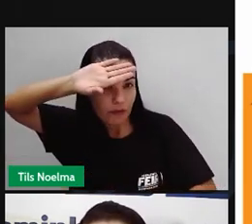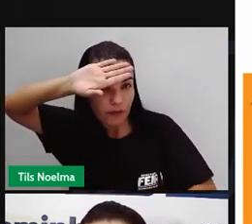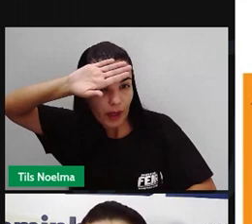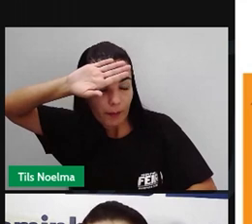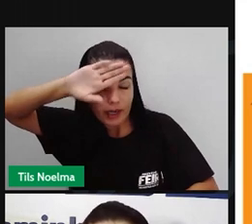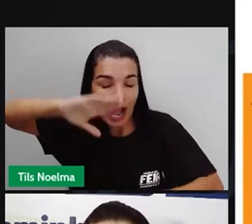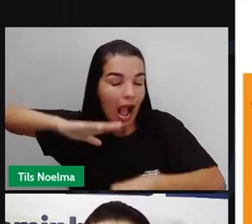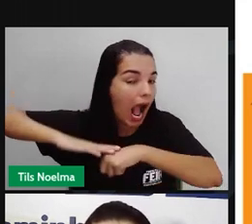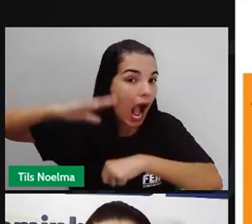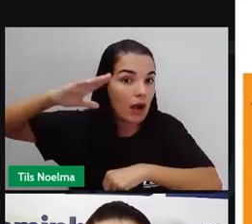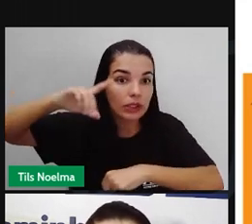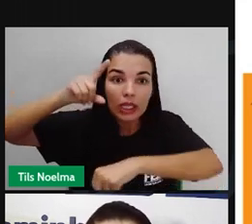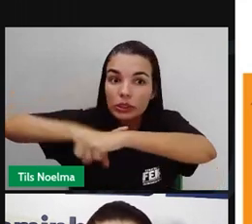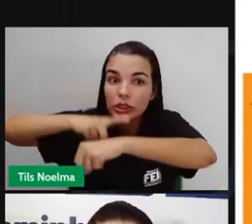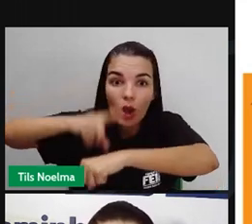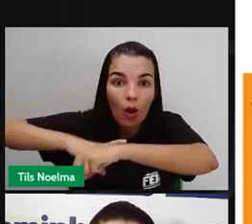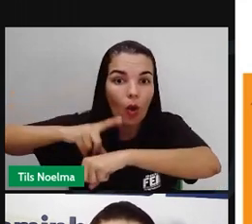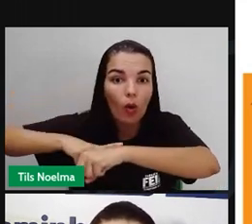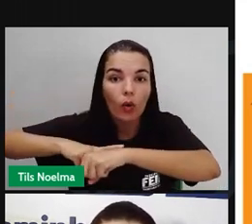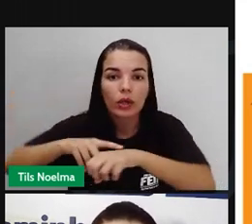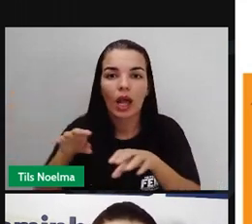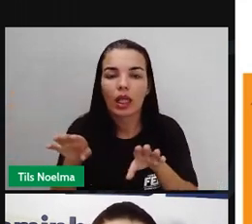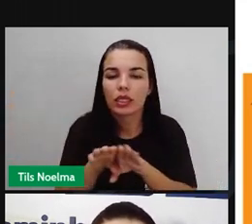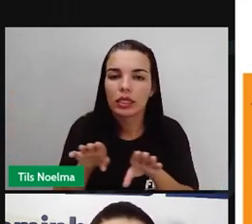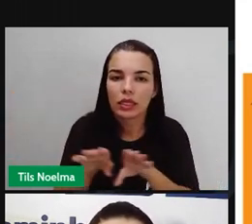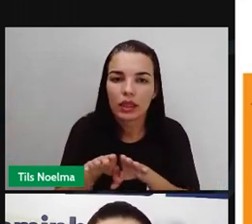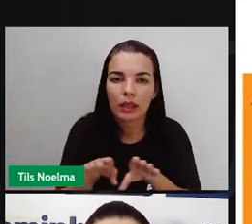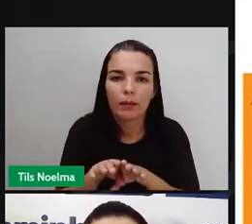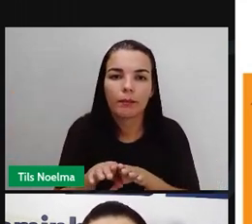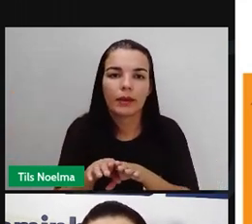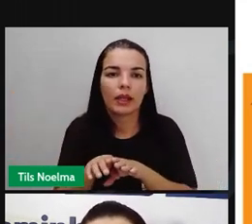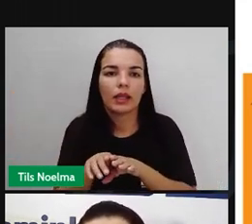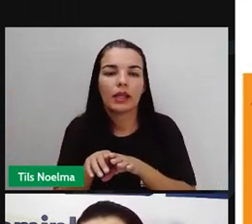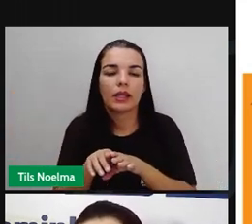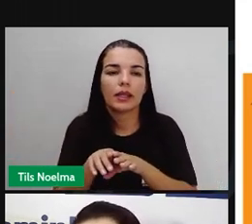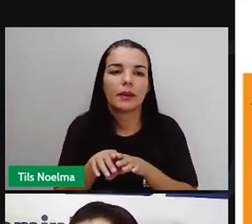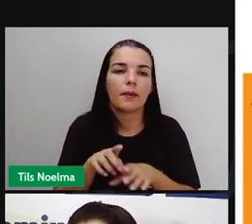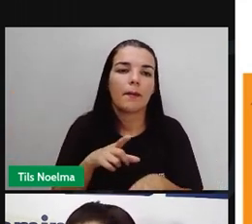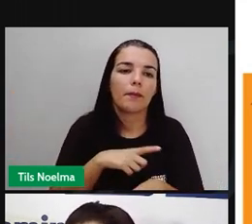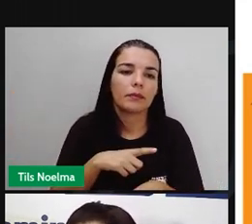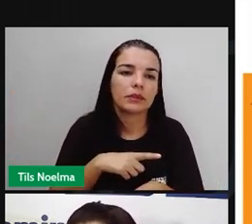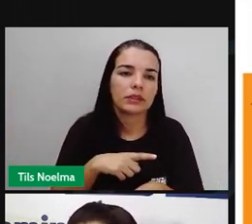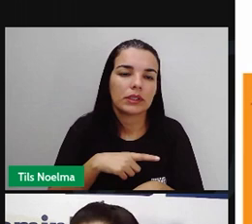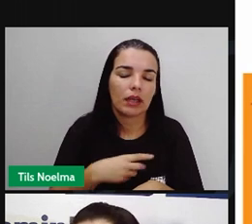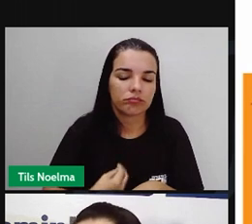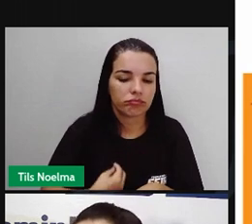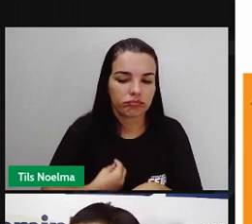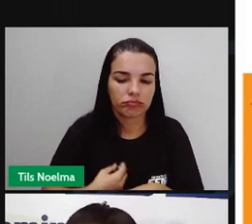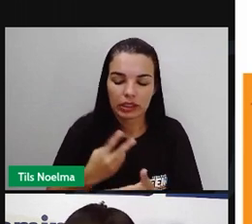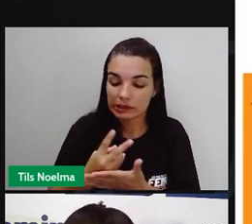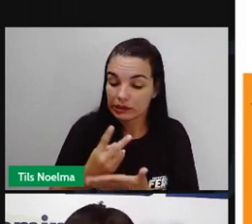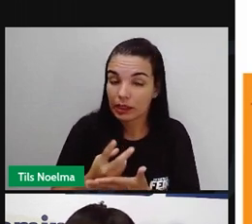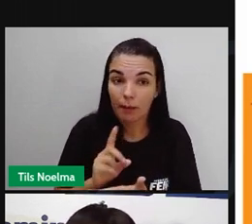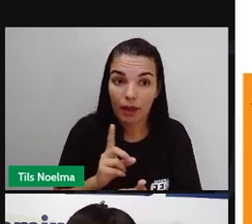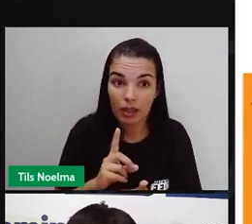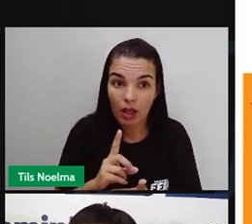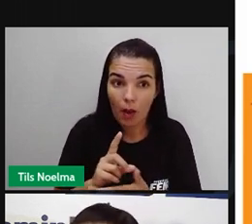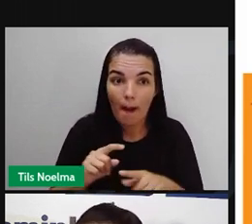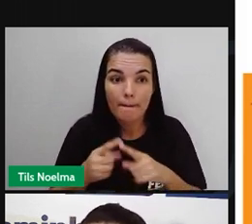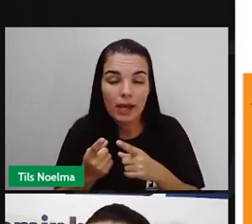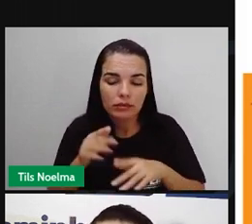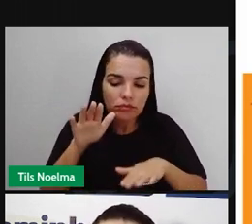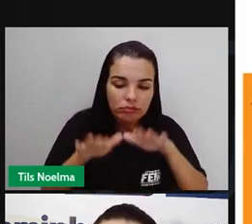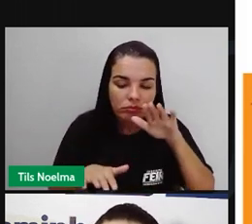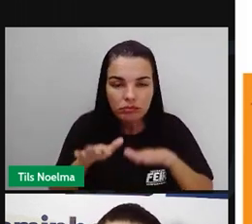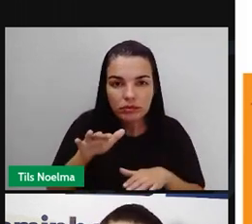imediato. Assim como acontece na dengue, porém quase sempre está presente. Não é sempre que está presente.